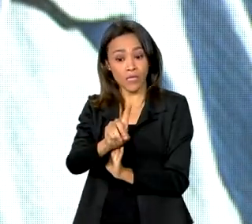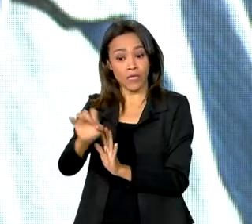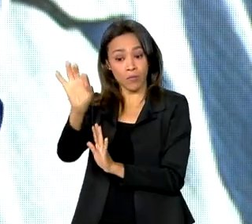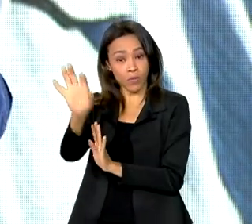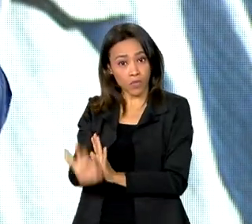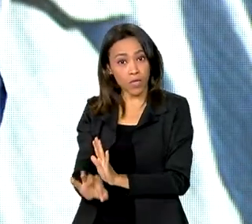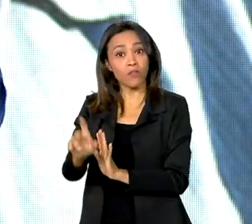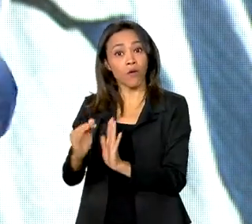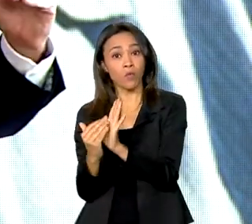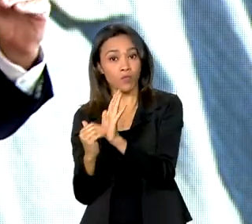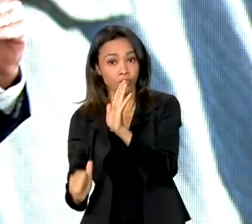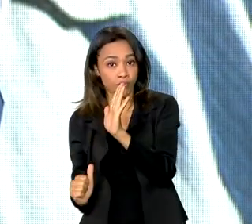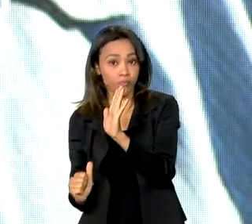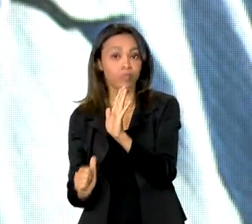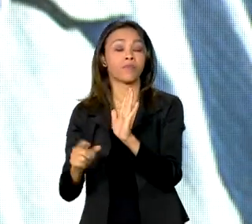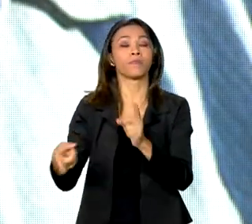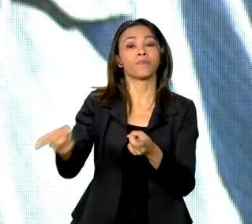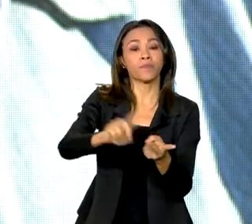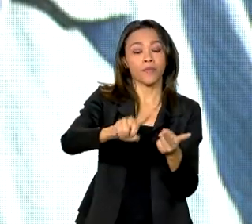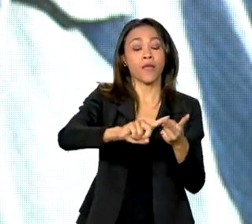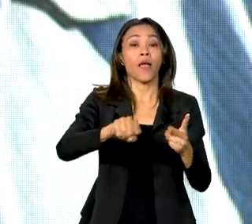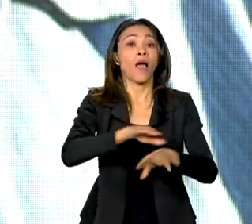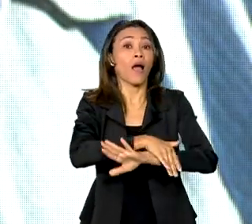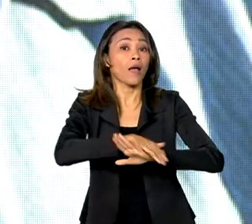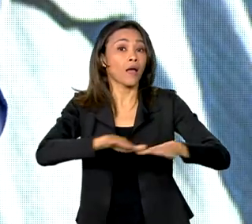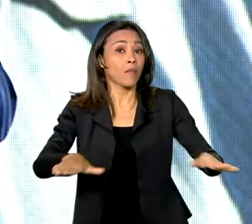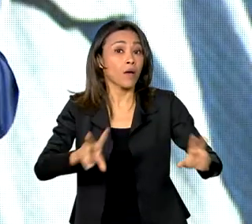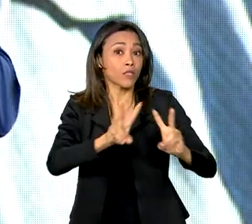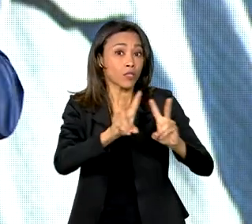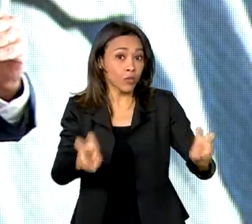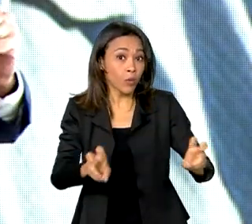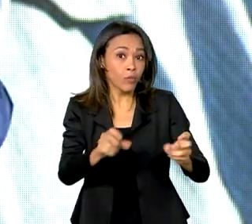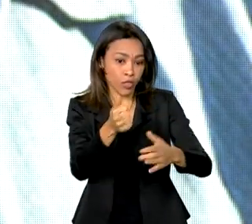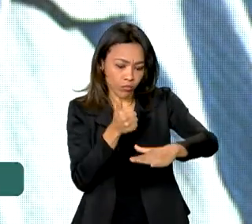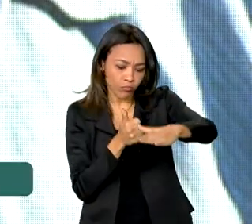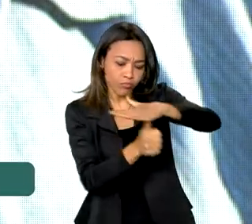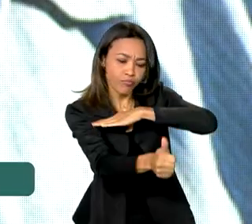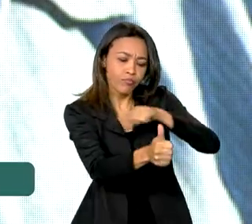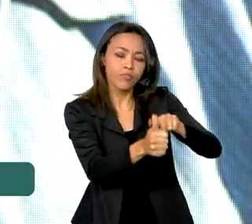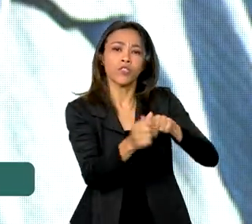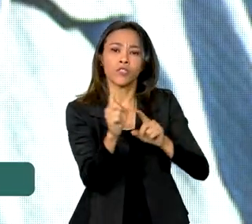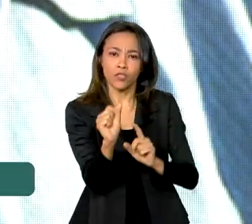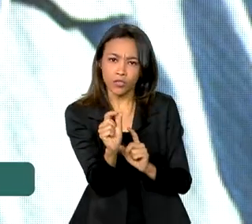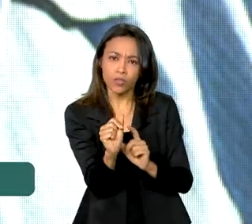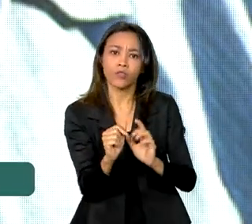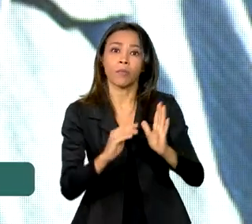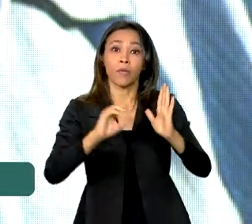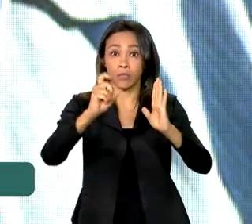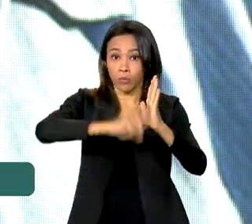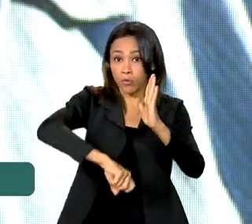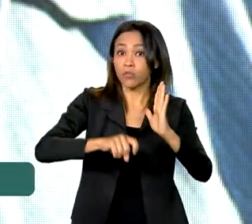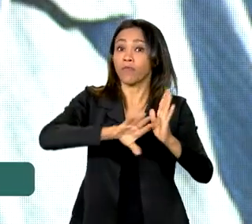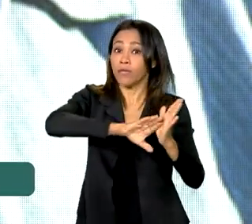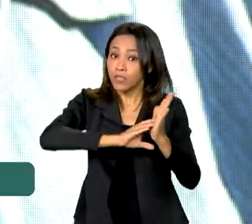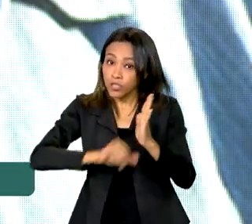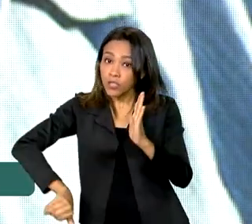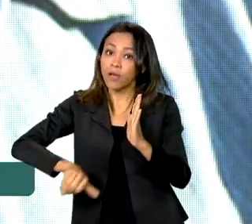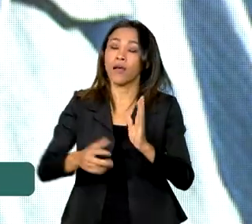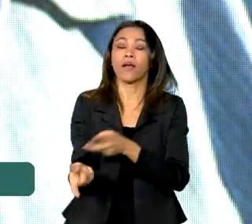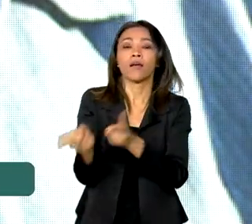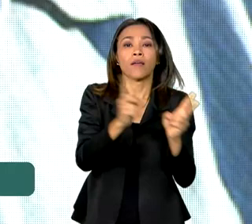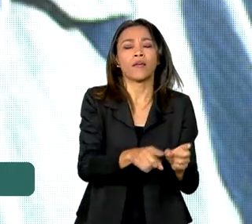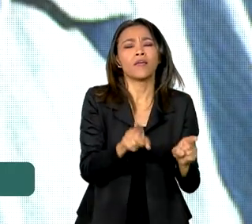desonerada, acabar com a tributação sobre investimento, que vai ser desonerado, e combinar isso com